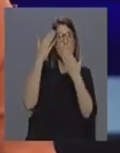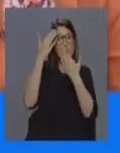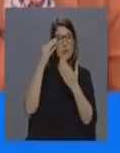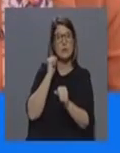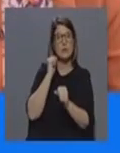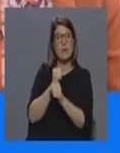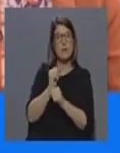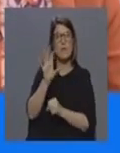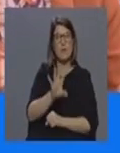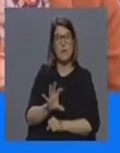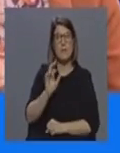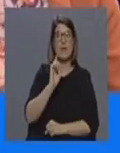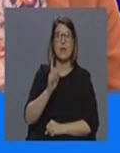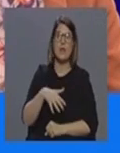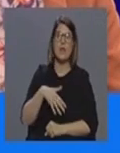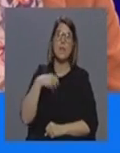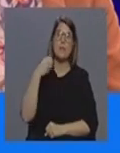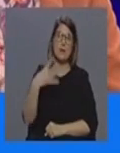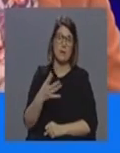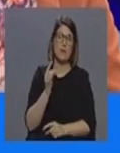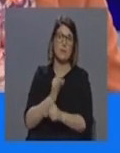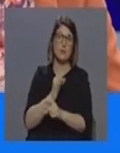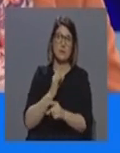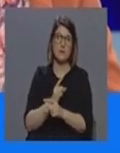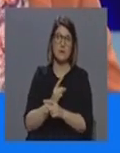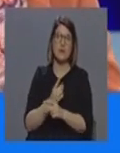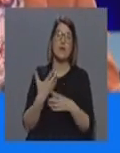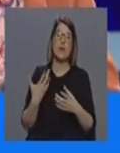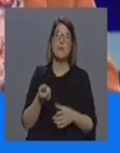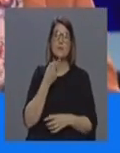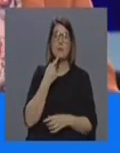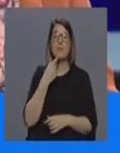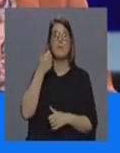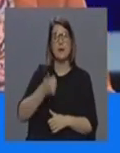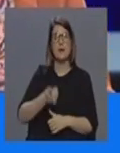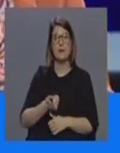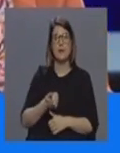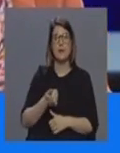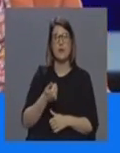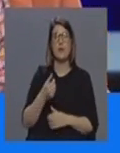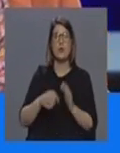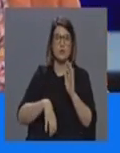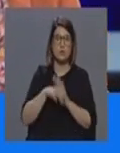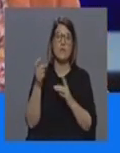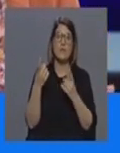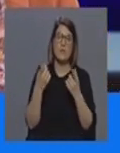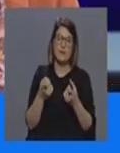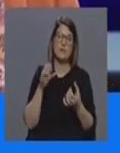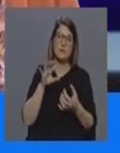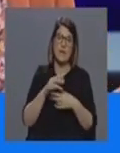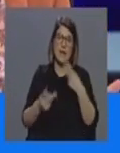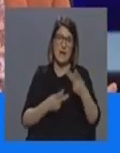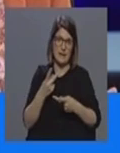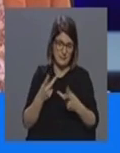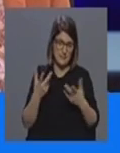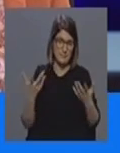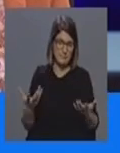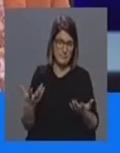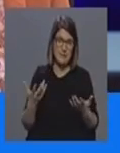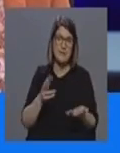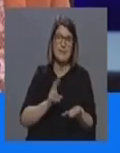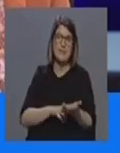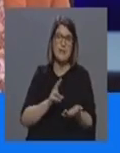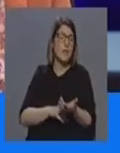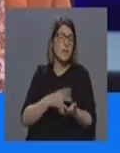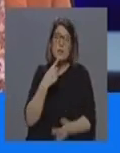funciona também é lamentável que nesta altura se perceba que lhe faltam algumas condições para poder fazer as análises isto verdadeiramente